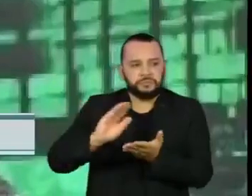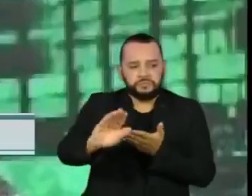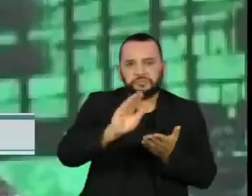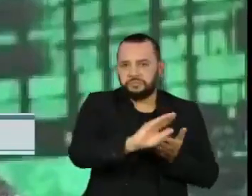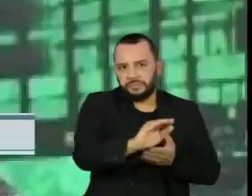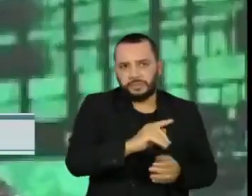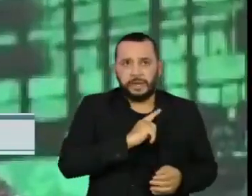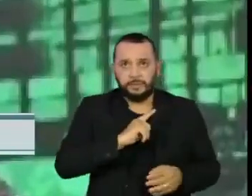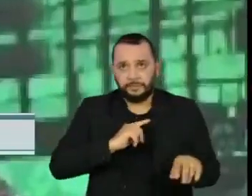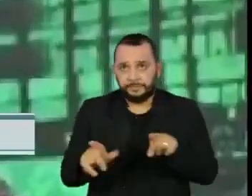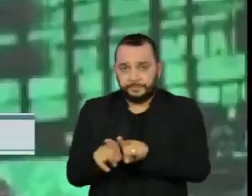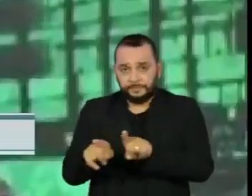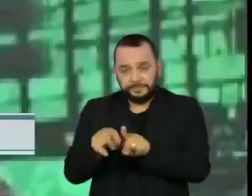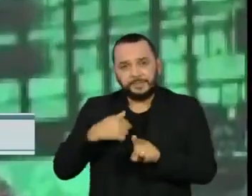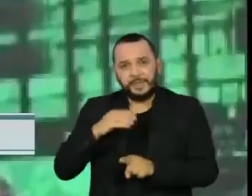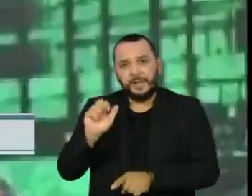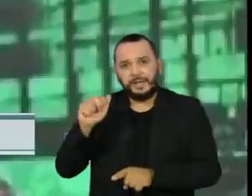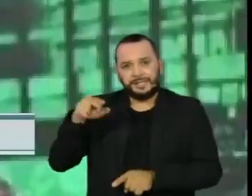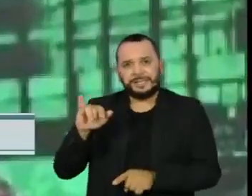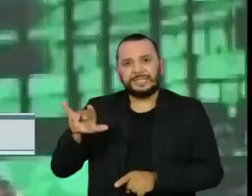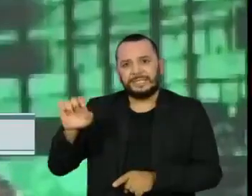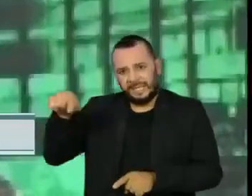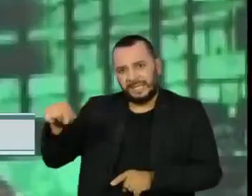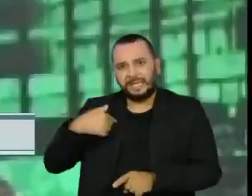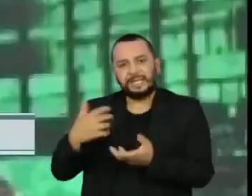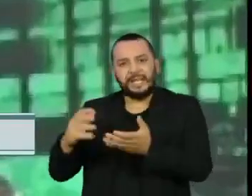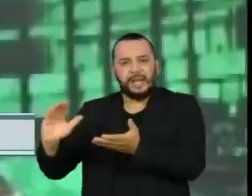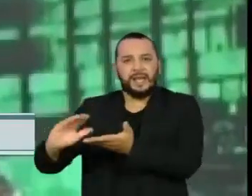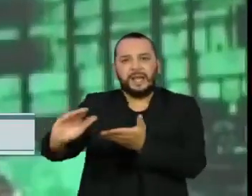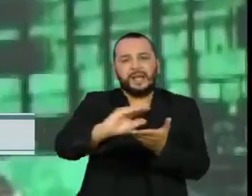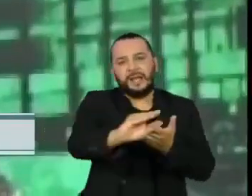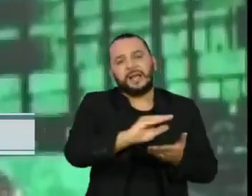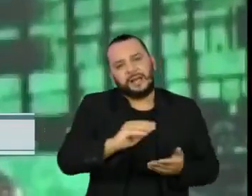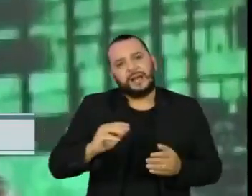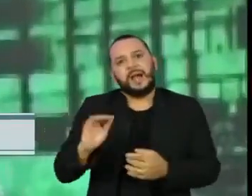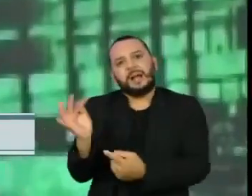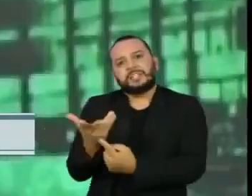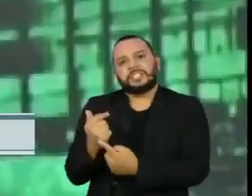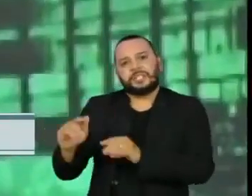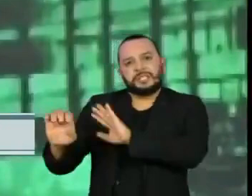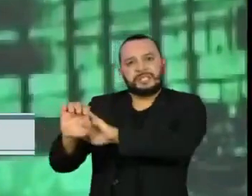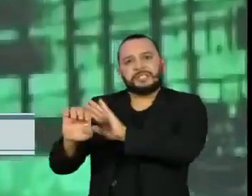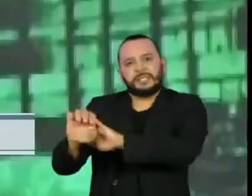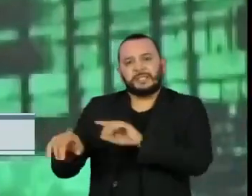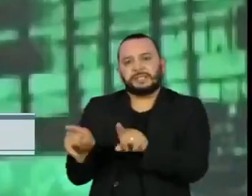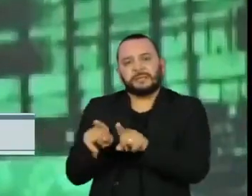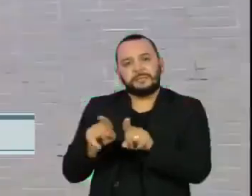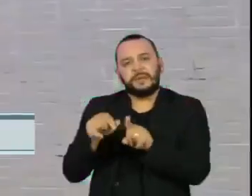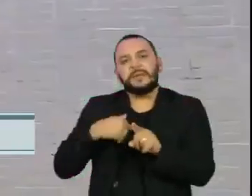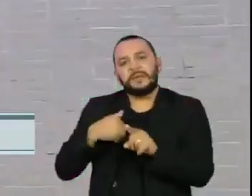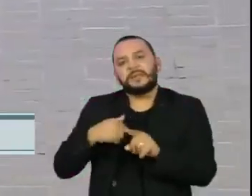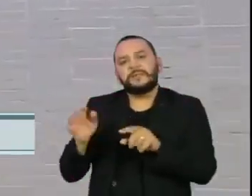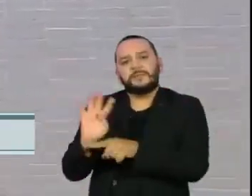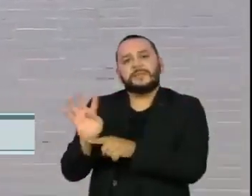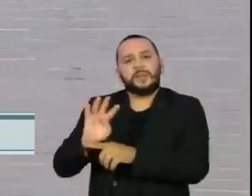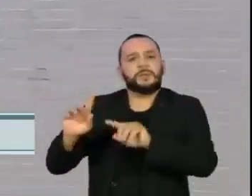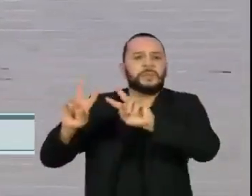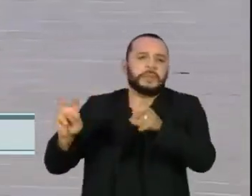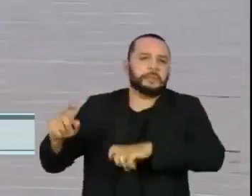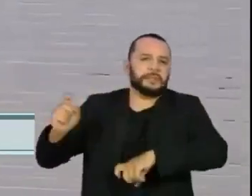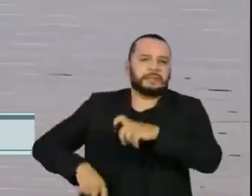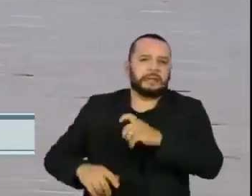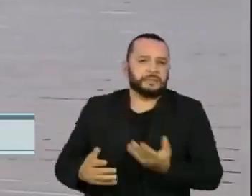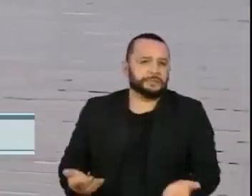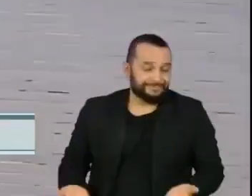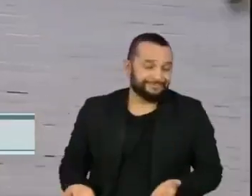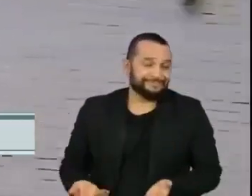época, ele afirmou ainda que a agência serviria para dar dinheiro para artistas de esquerda e para fazer filmes pornográficos. No âmbito do Ministério